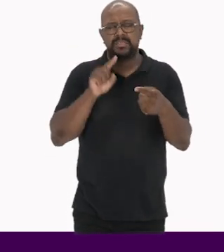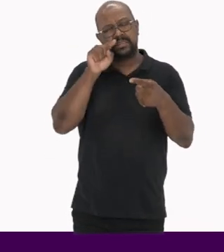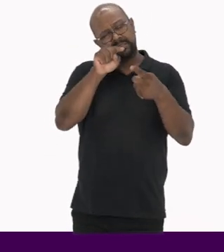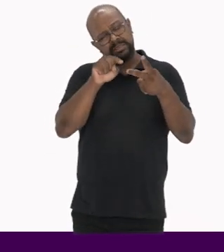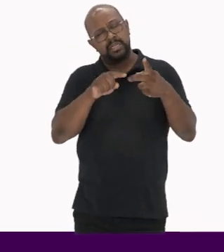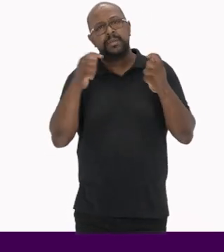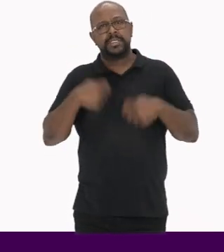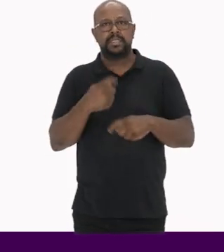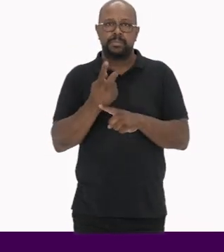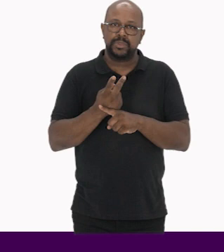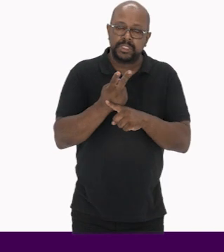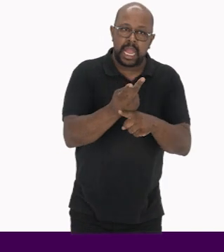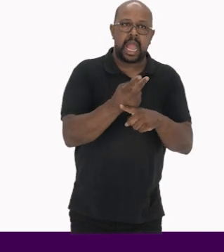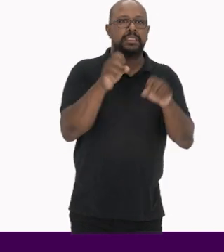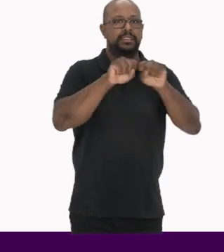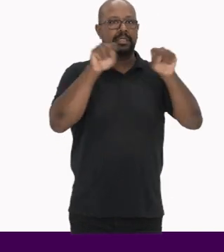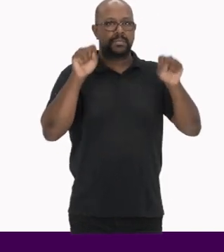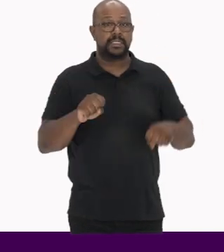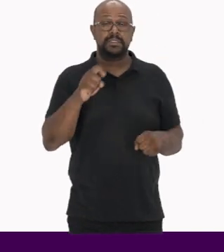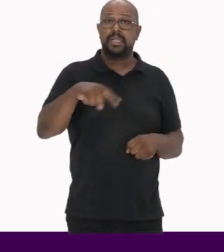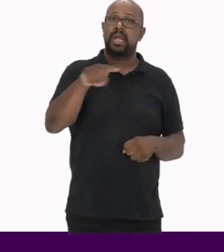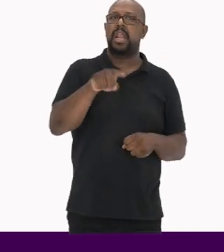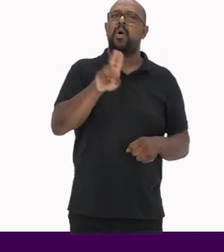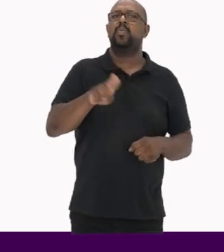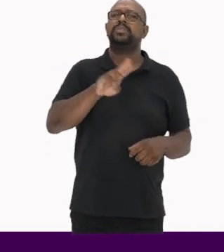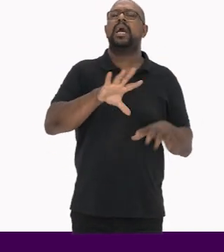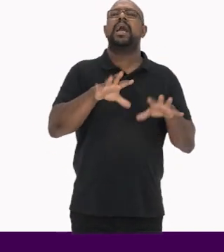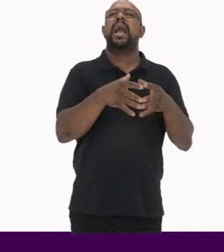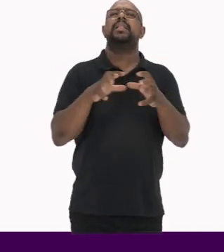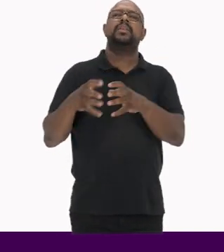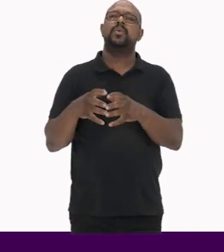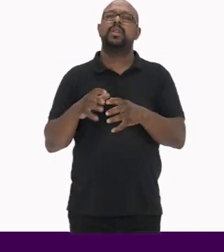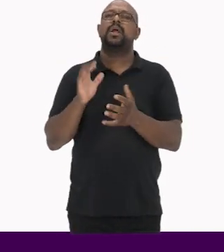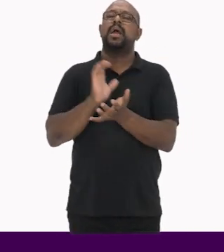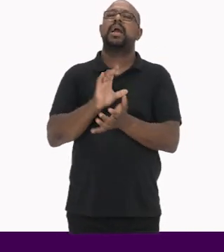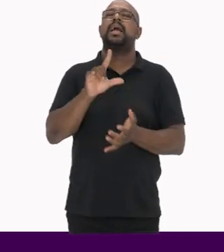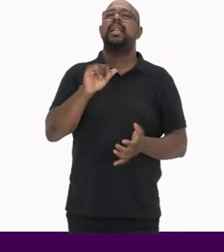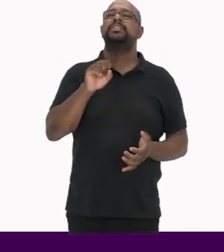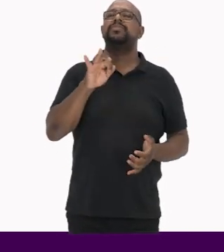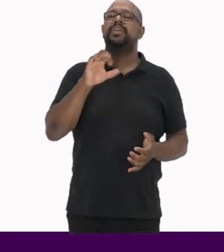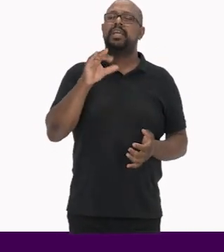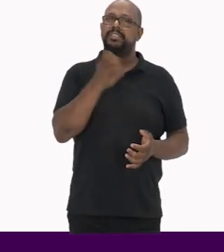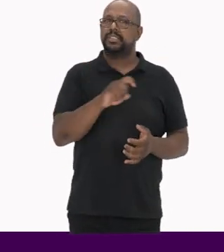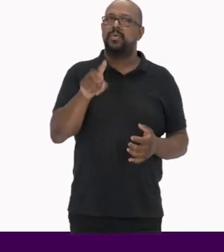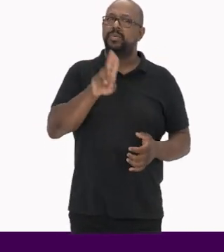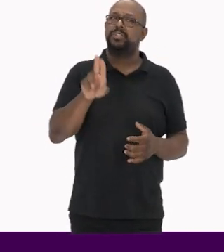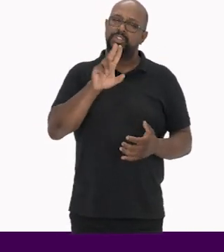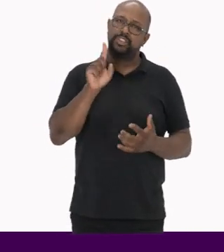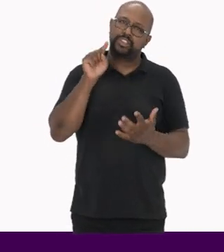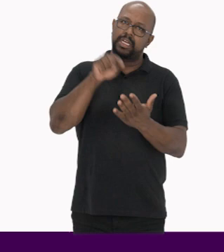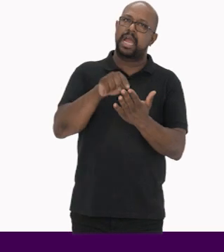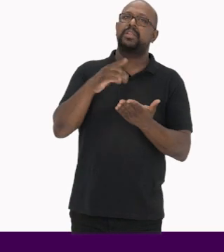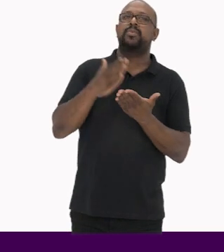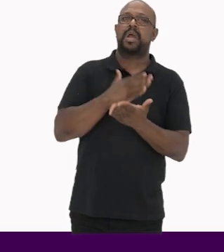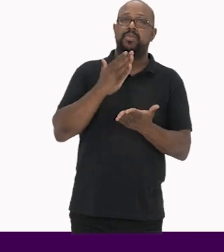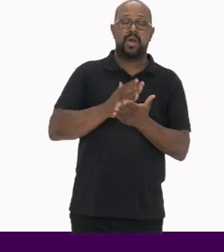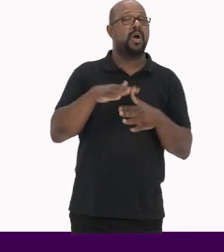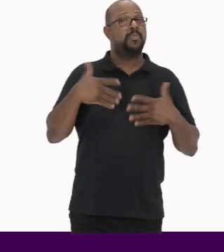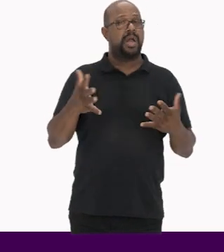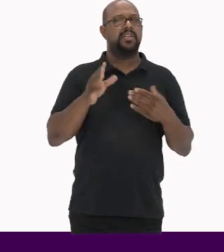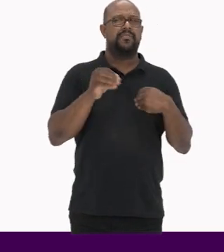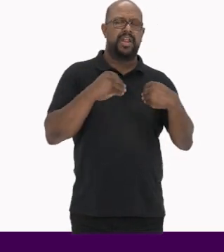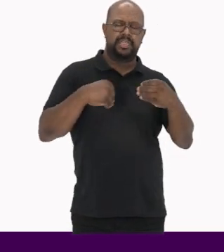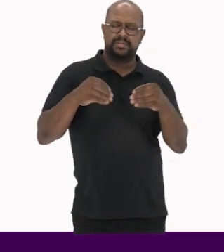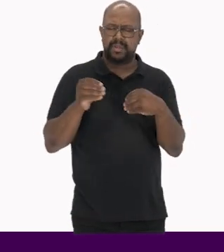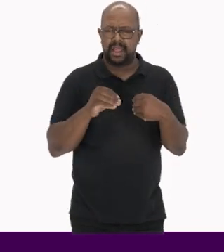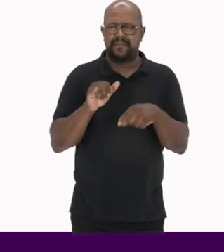do que deve ser buscado e sistematizado Elas usam as categorias de classificação indicadas no manual Porém, há